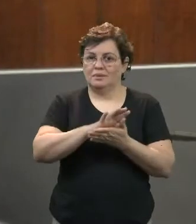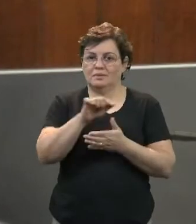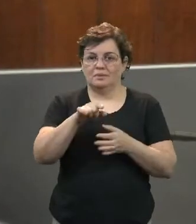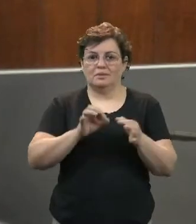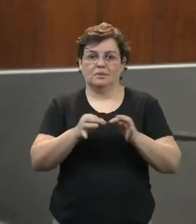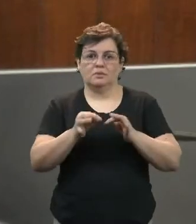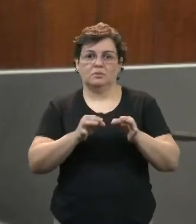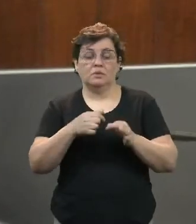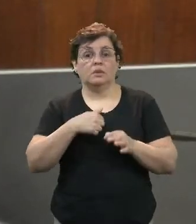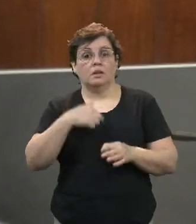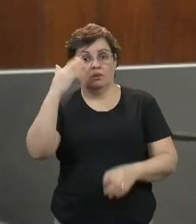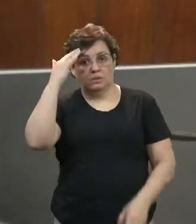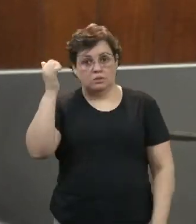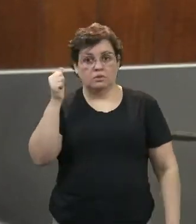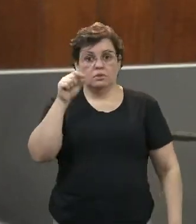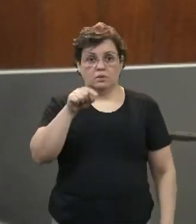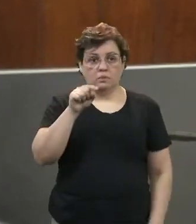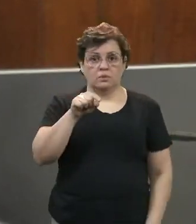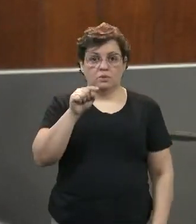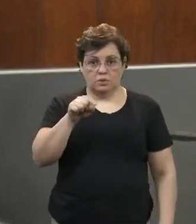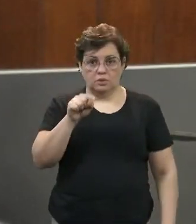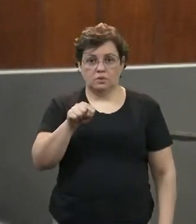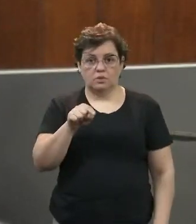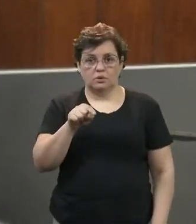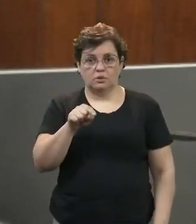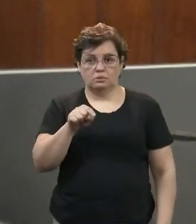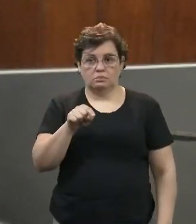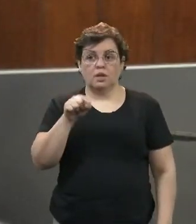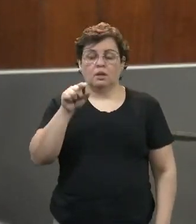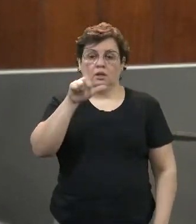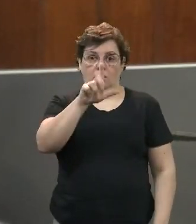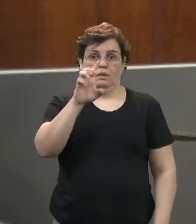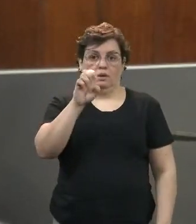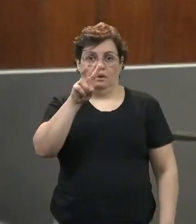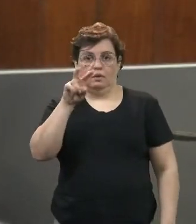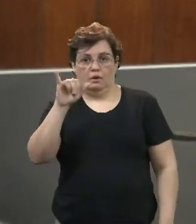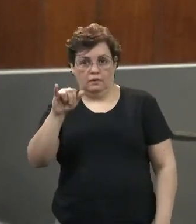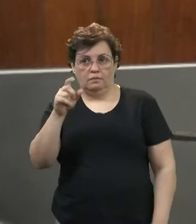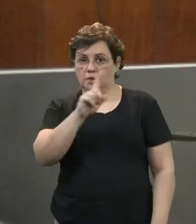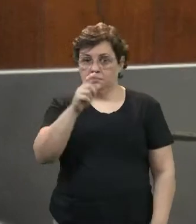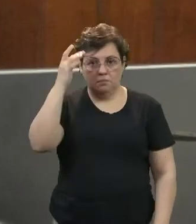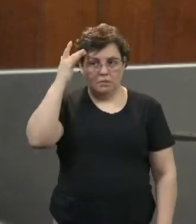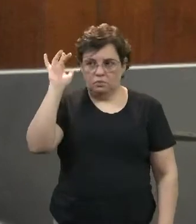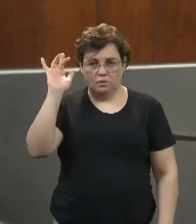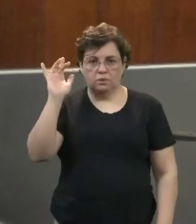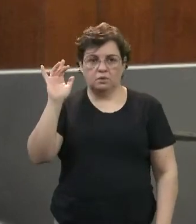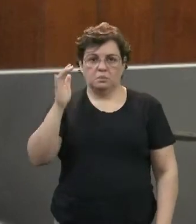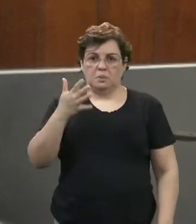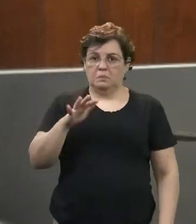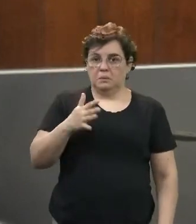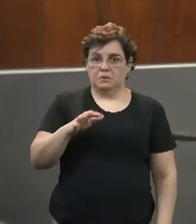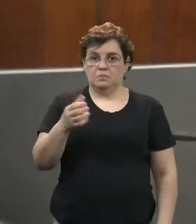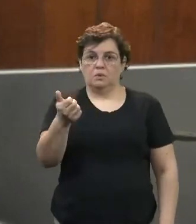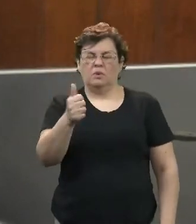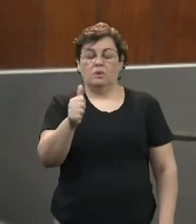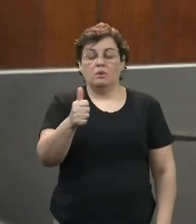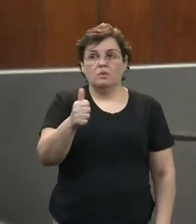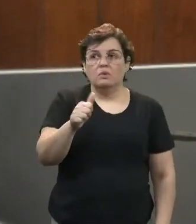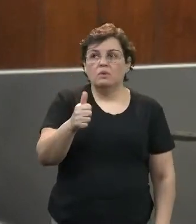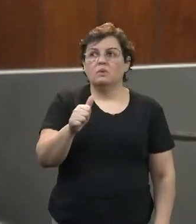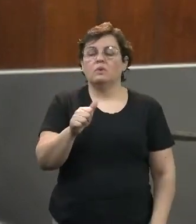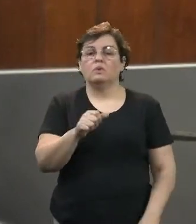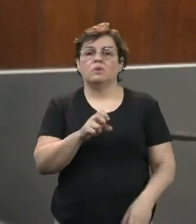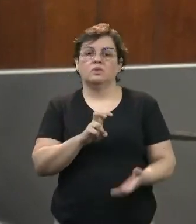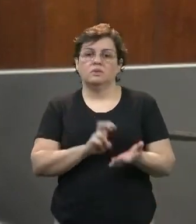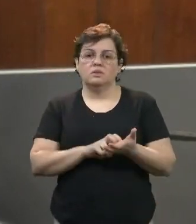desconhecimento do secretário da Fazenda por volta das 11 horas, meio-dia,